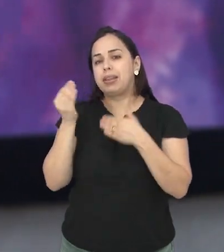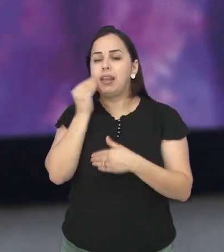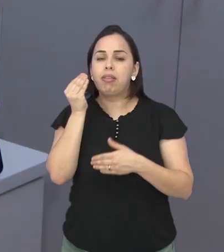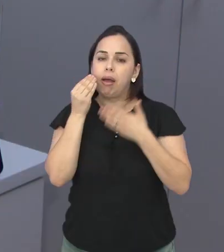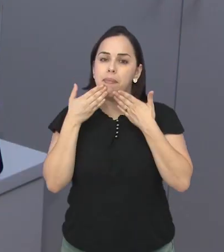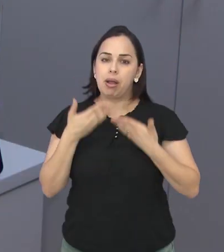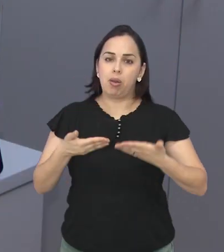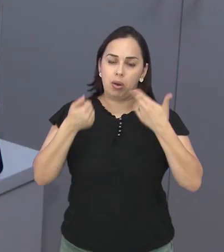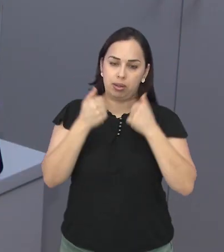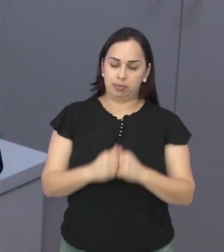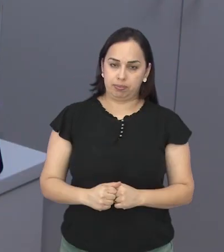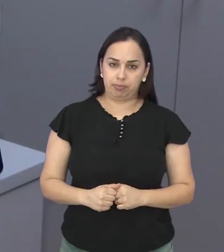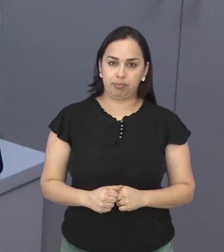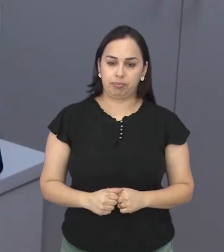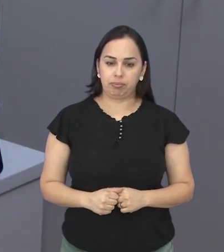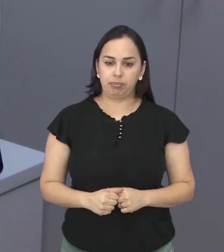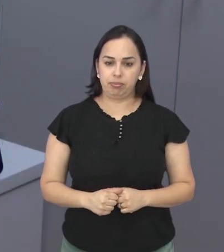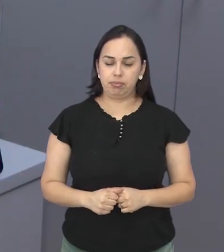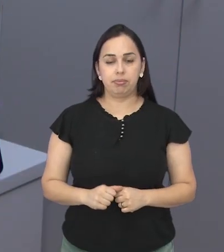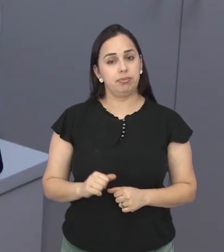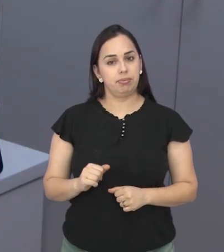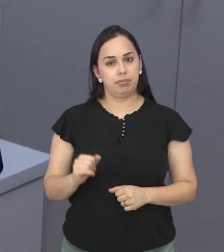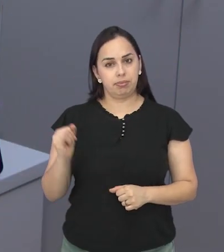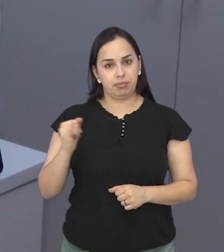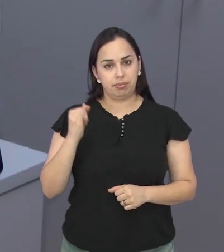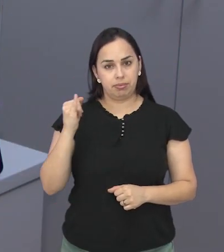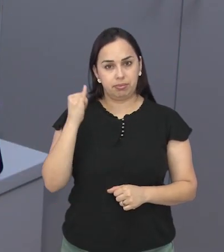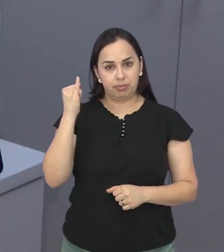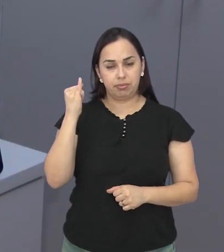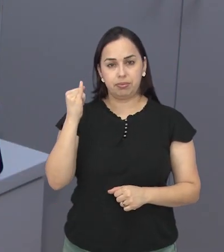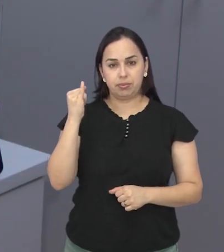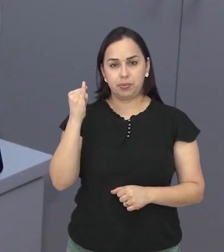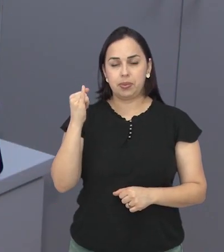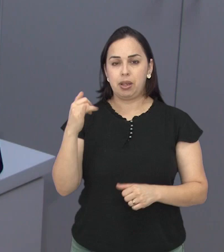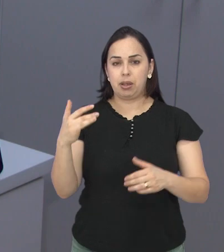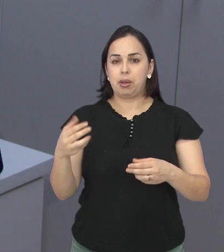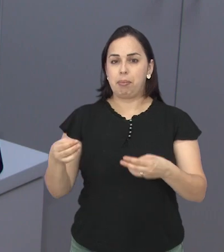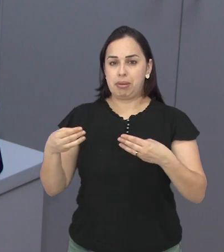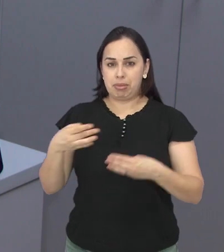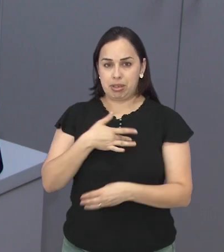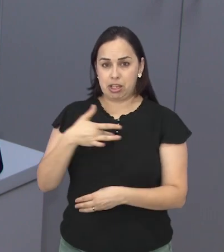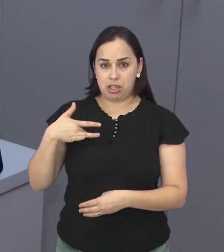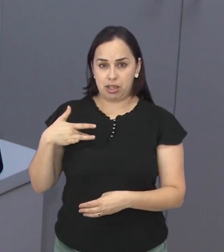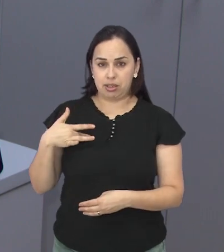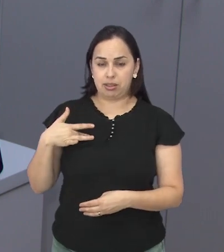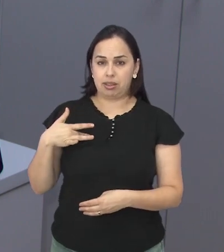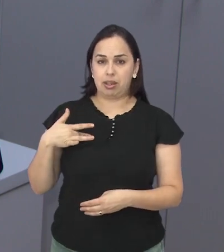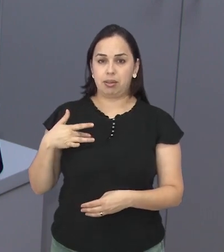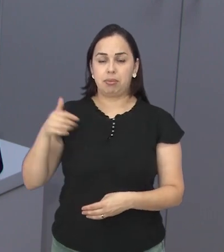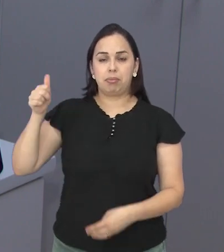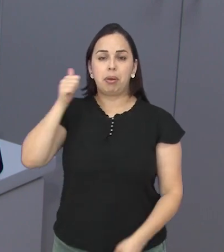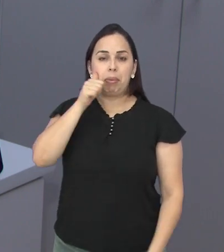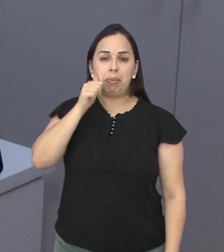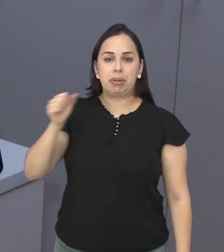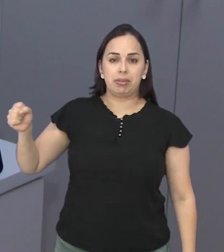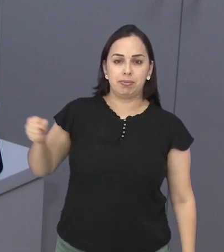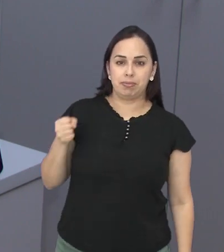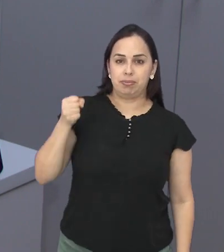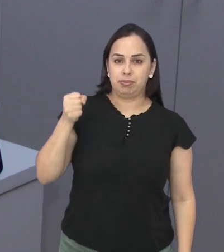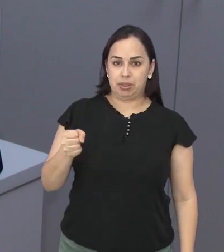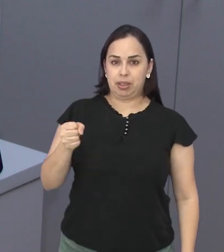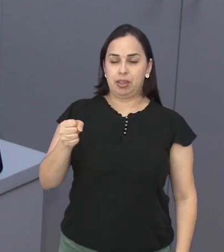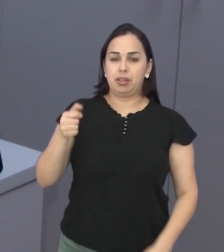cenário Olha, é importante que nós agora no Ministério da Saúde temos uma ministra que